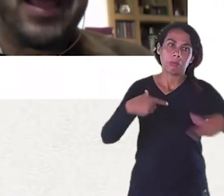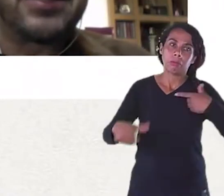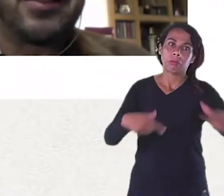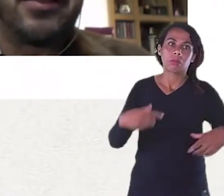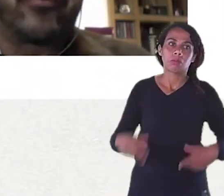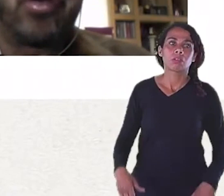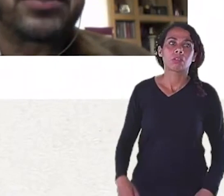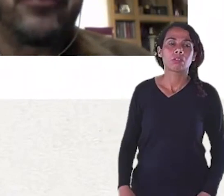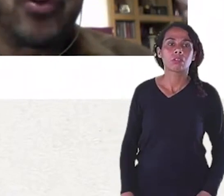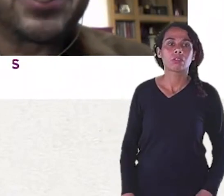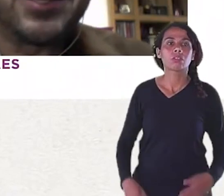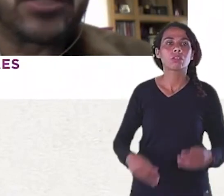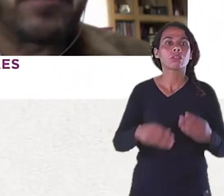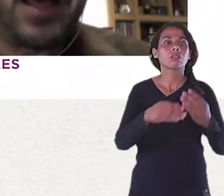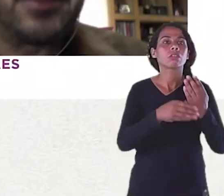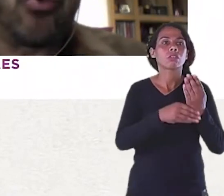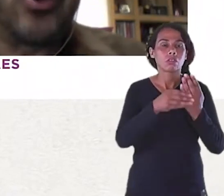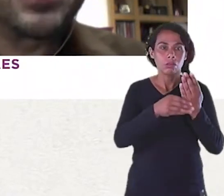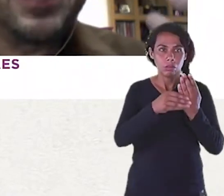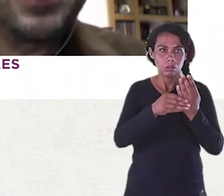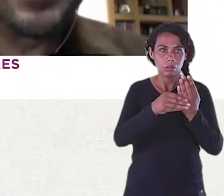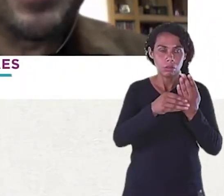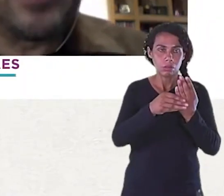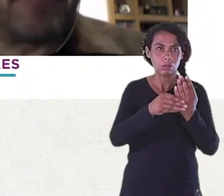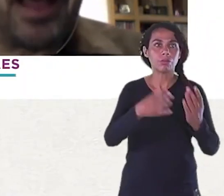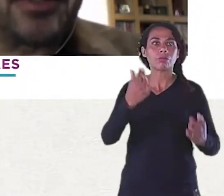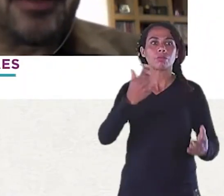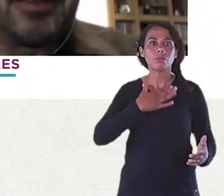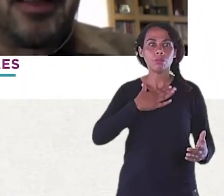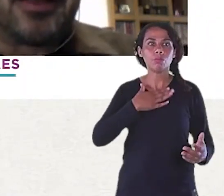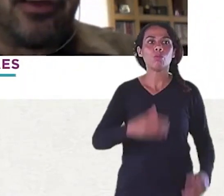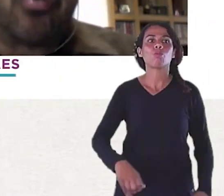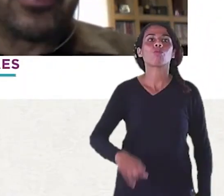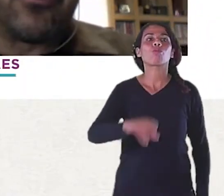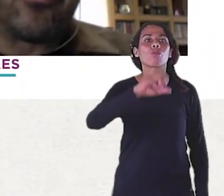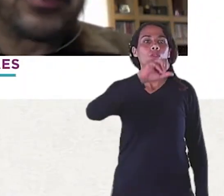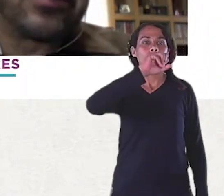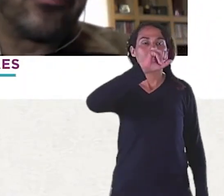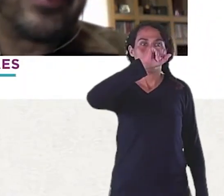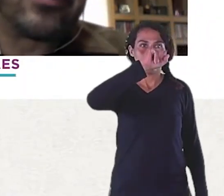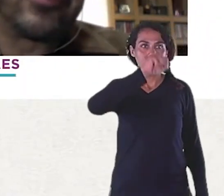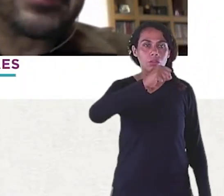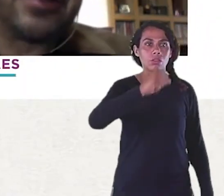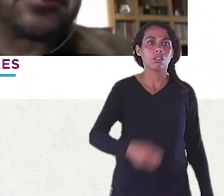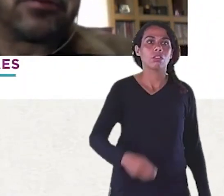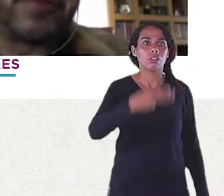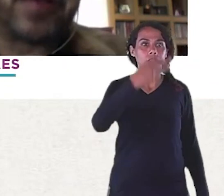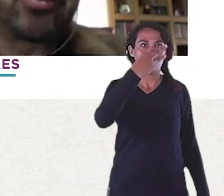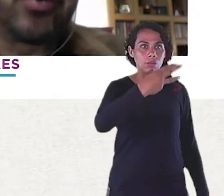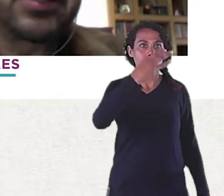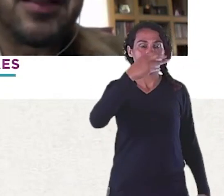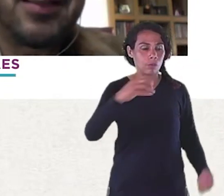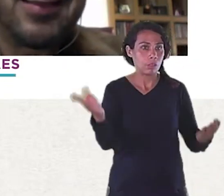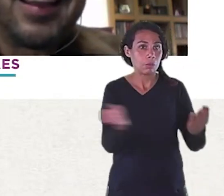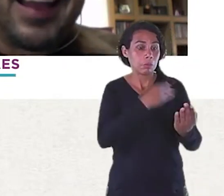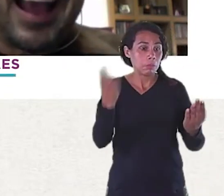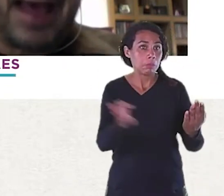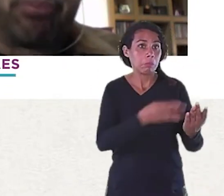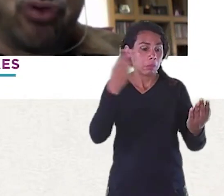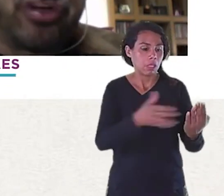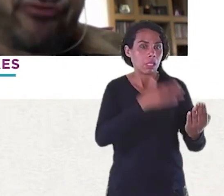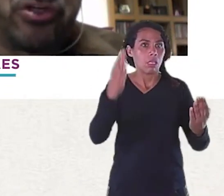O livro Esse livro Eu escrevi 800 páginas 830 páginas Que eu estava conversando Com você antes Nos bastidores